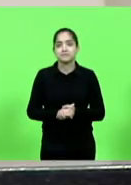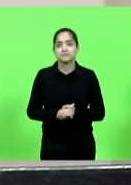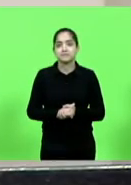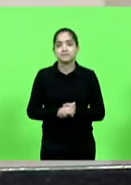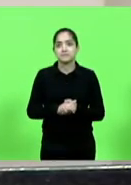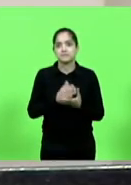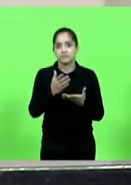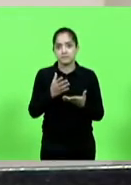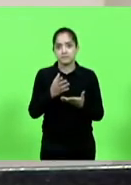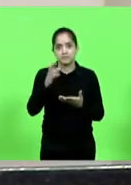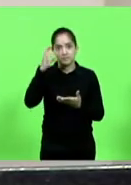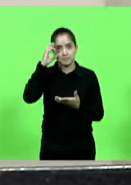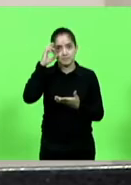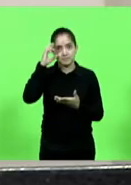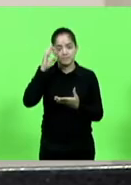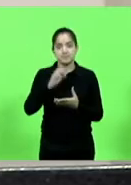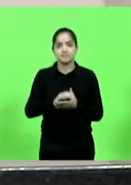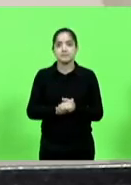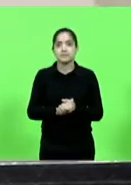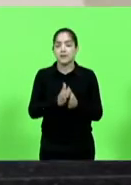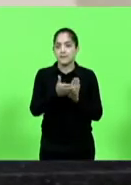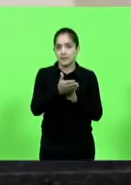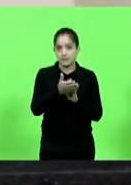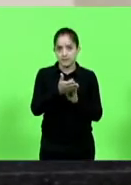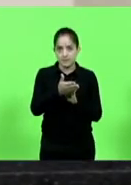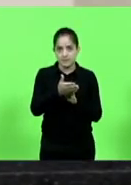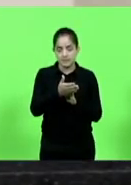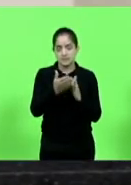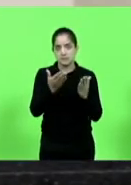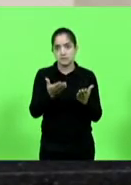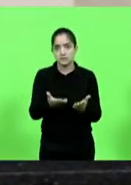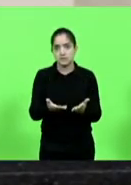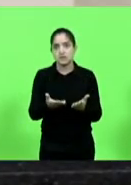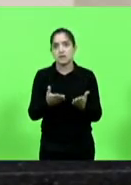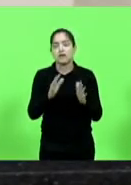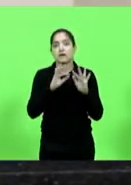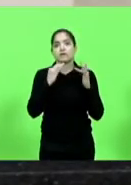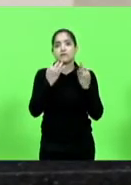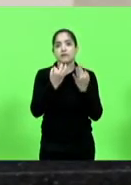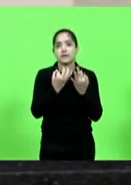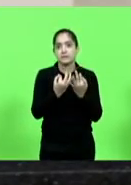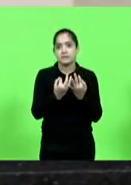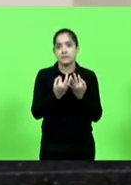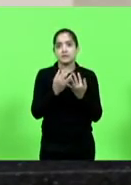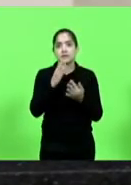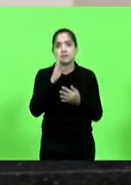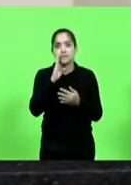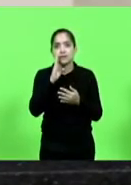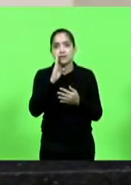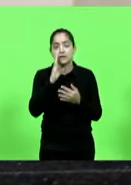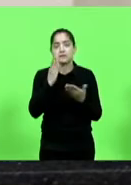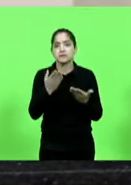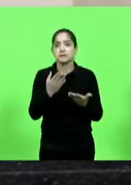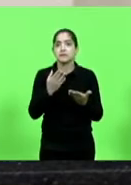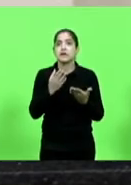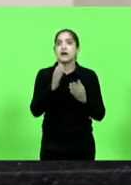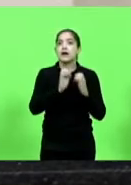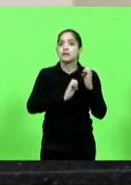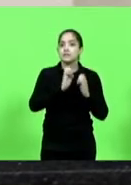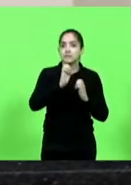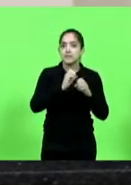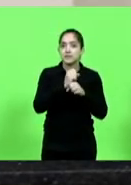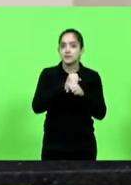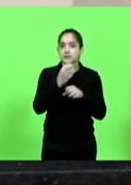concede essa parte, quero parabenizar a vossa excelência, a família Berlanda, a empresa pelos 30 anos,